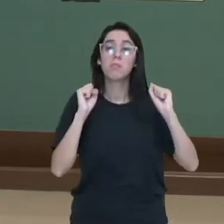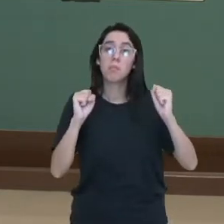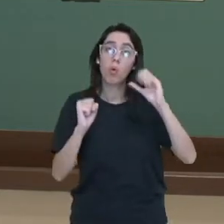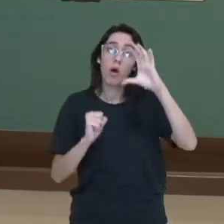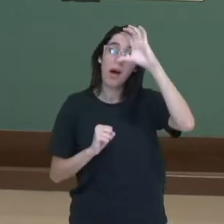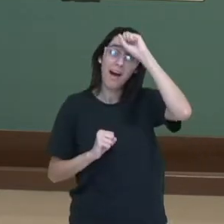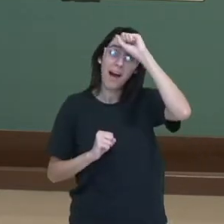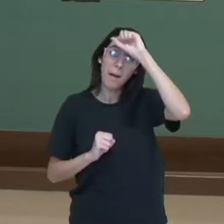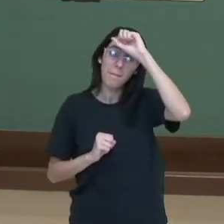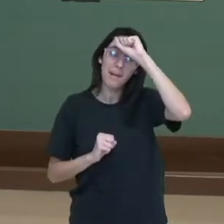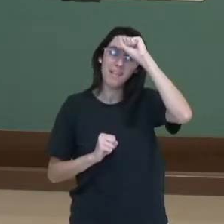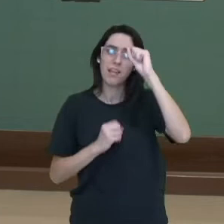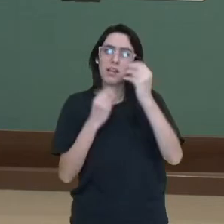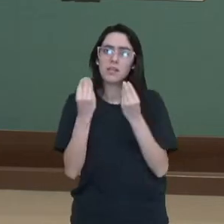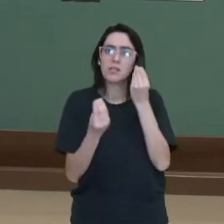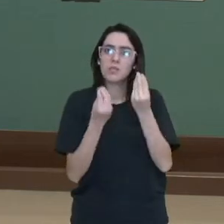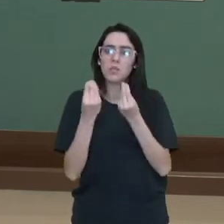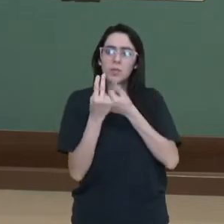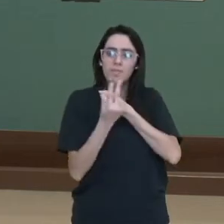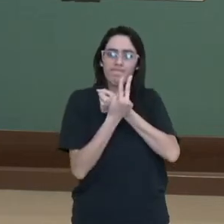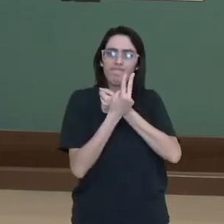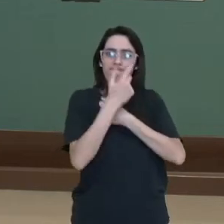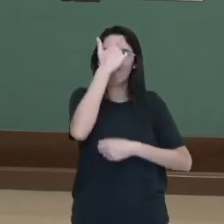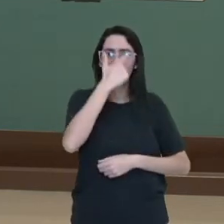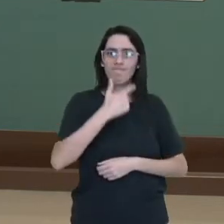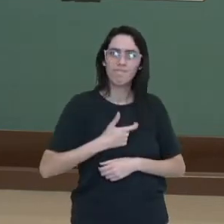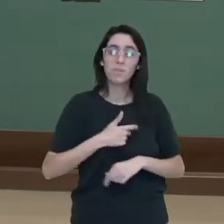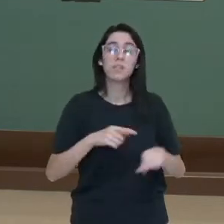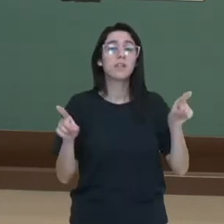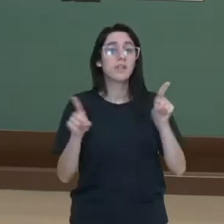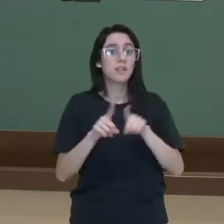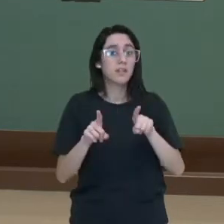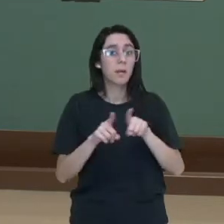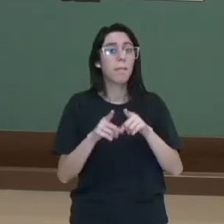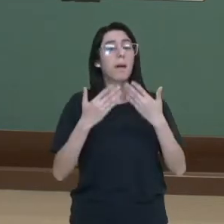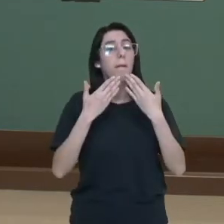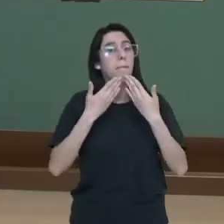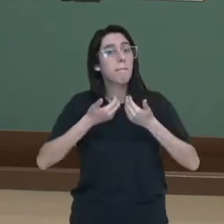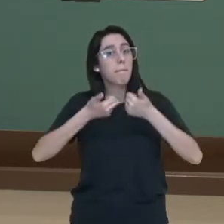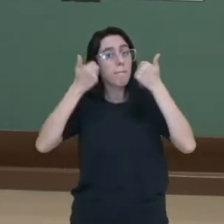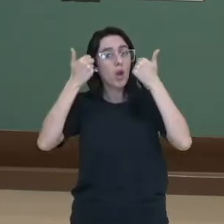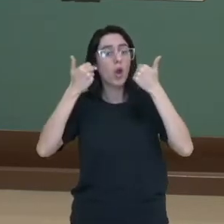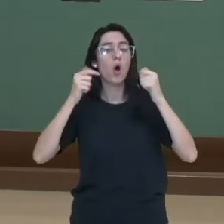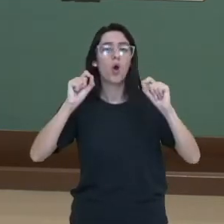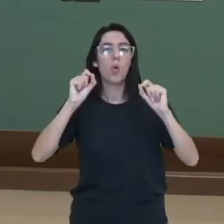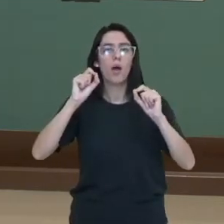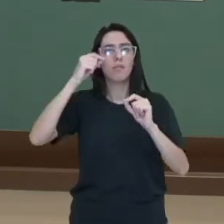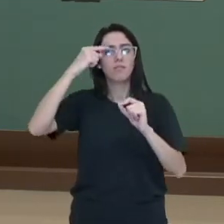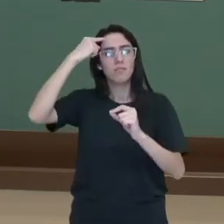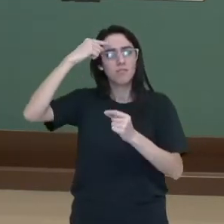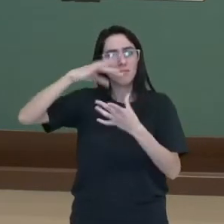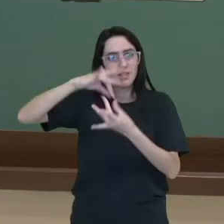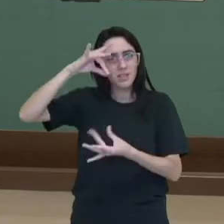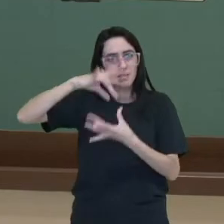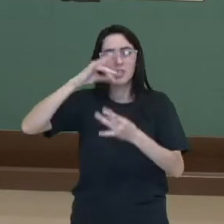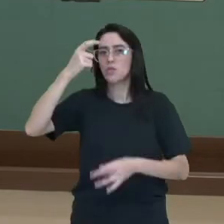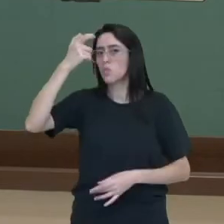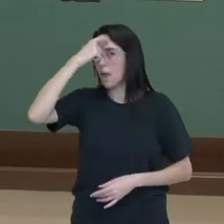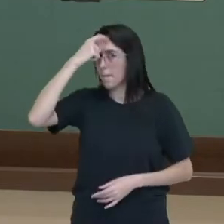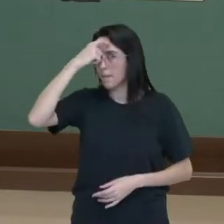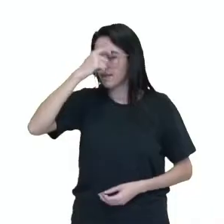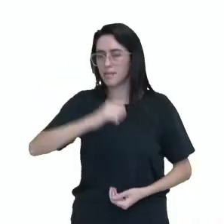uma técnica de defesa pessoal, mas que também melhorassem o seu espírito e a sua mente.